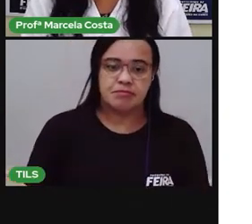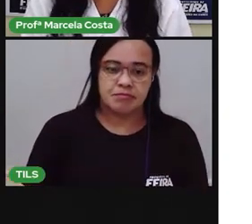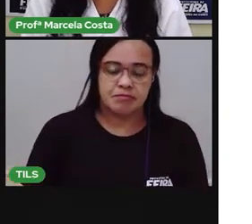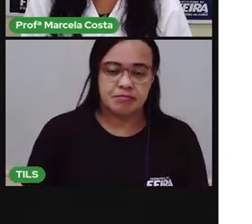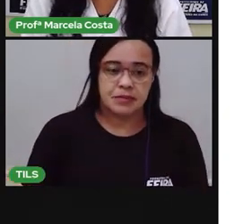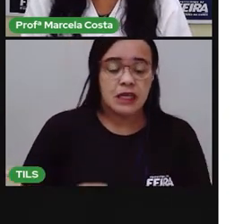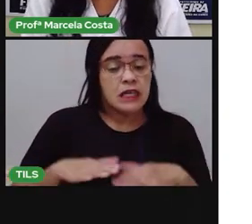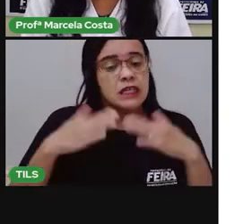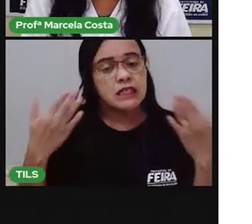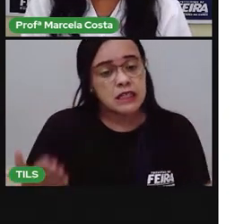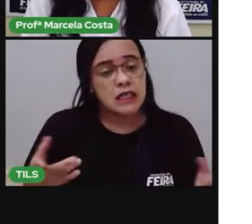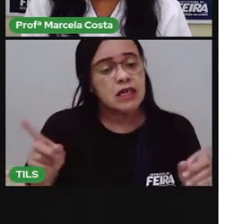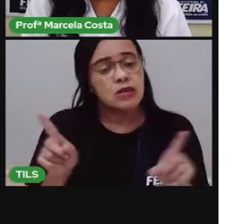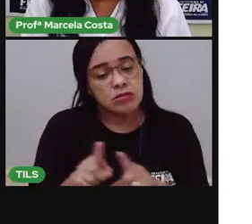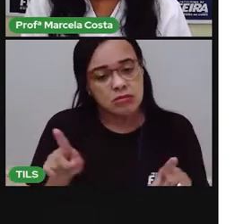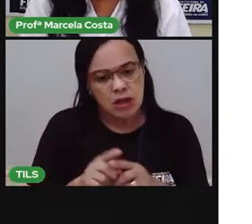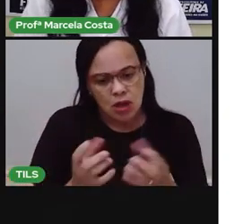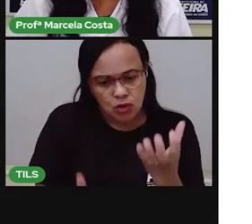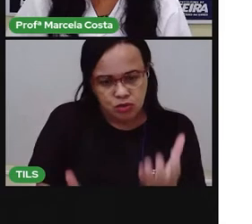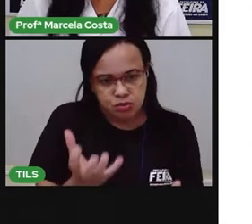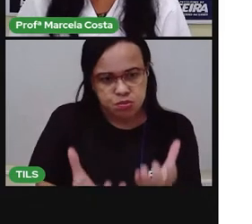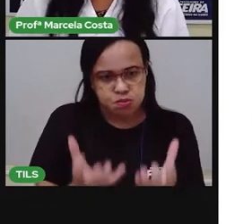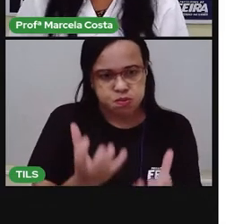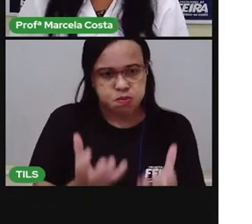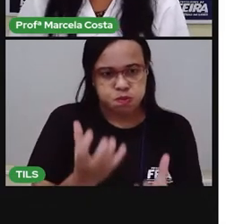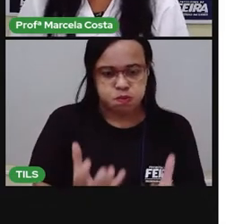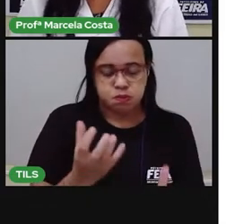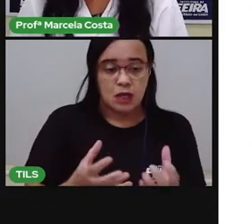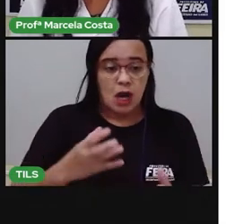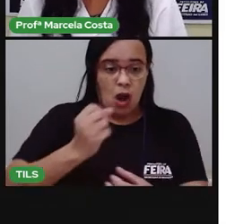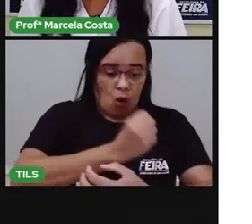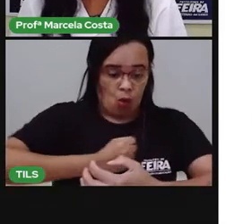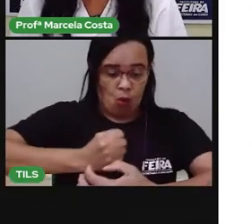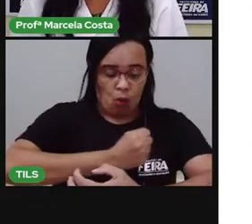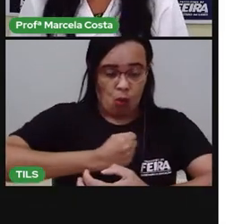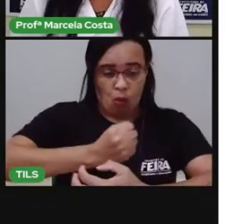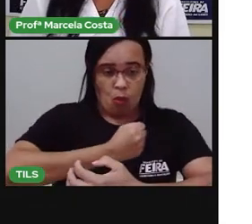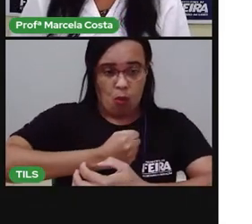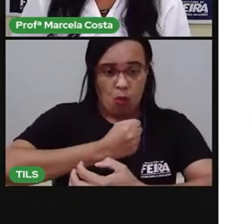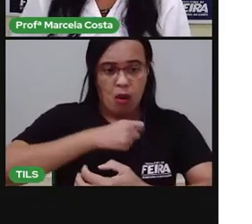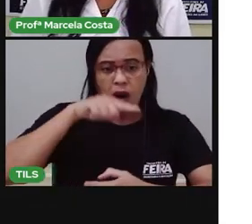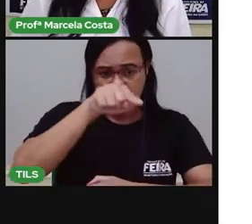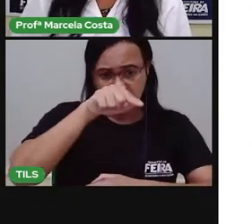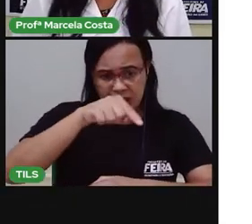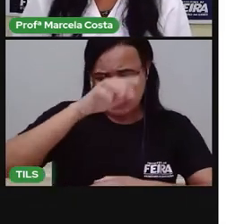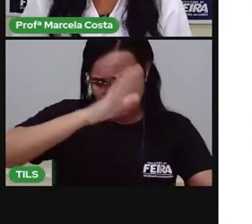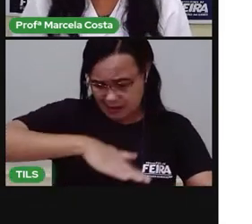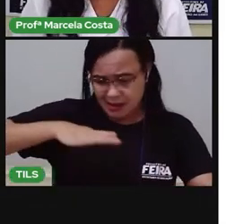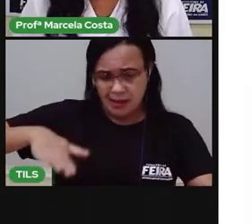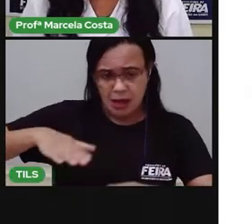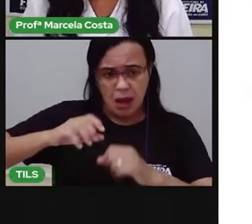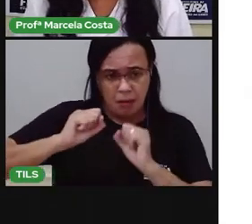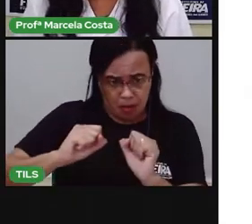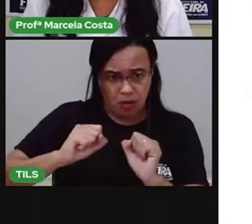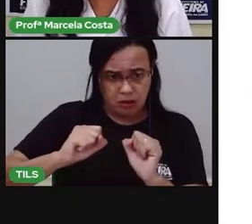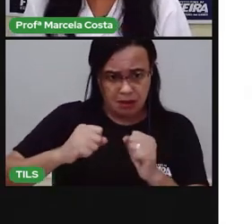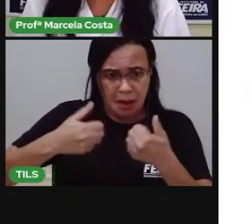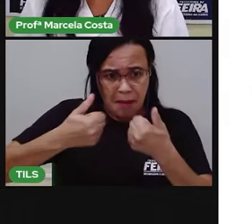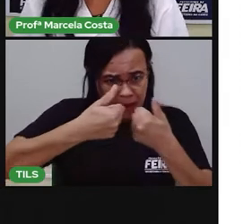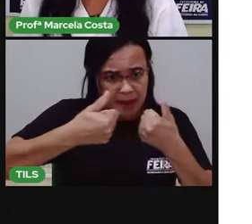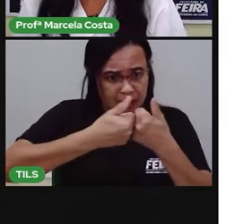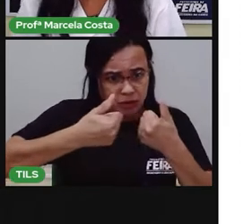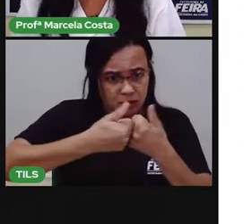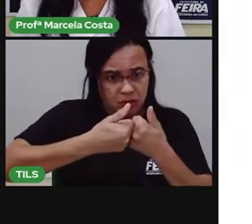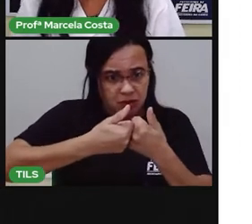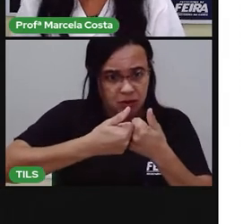Então, mexer no fogão também é uma atividade perigosa. É uma atividade que pode causar